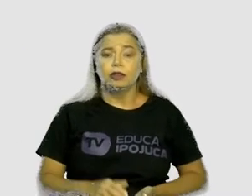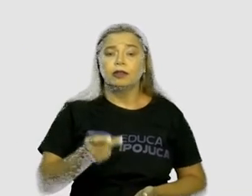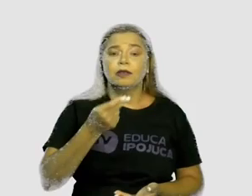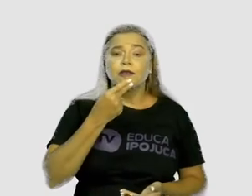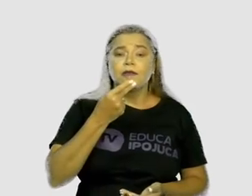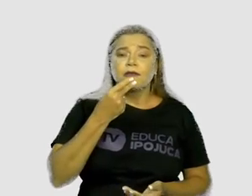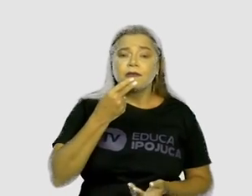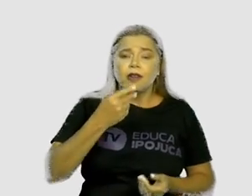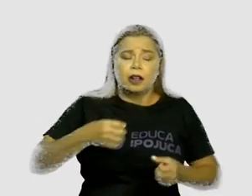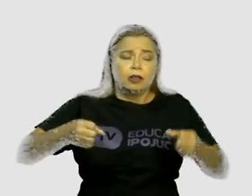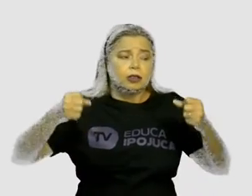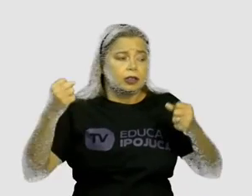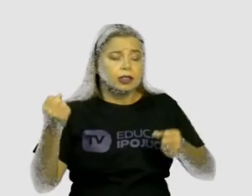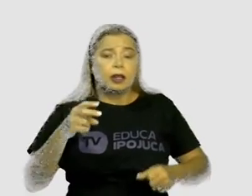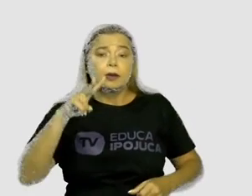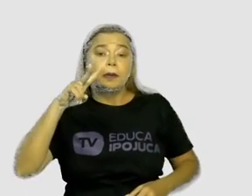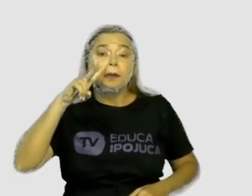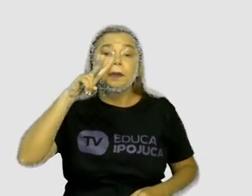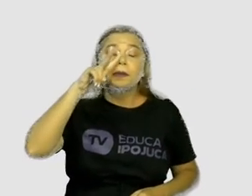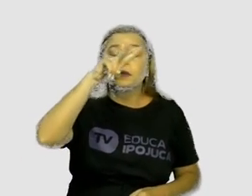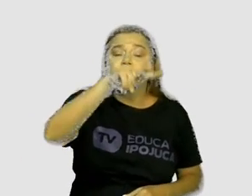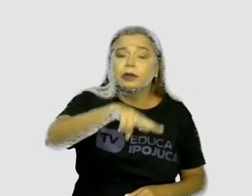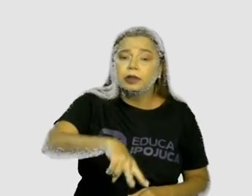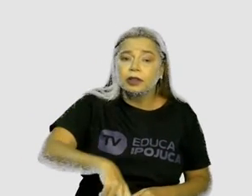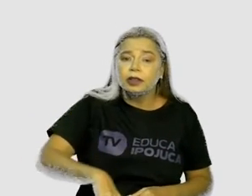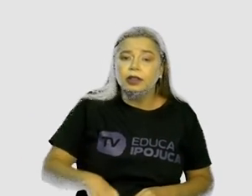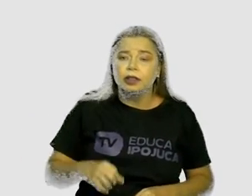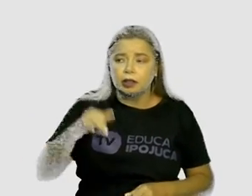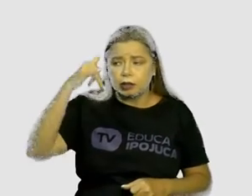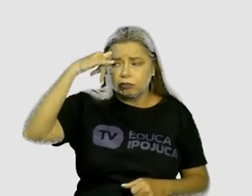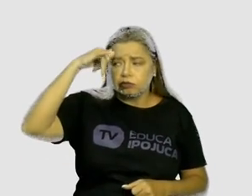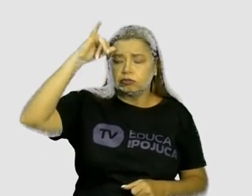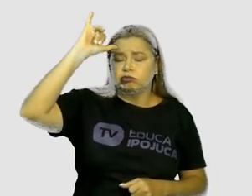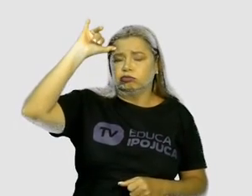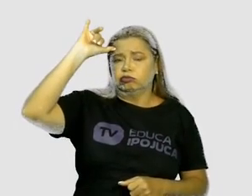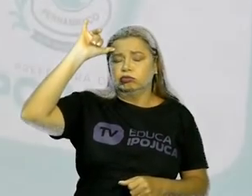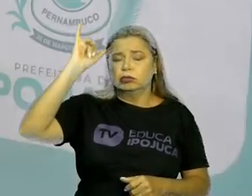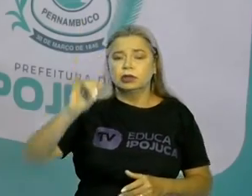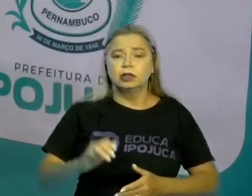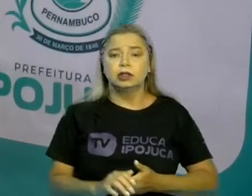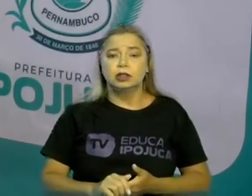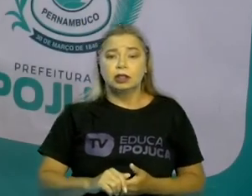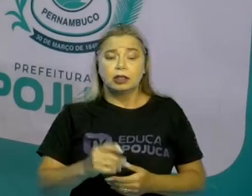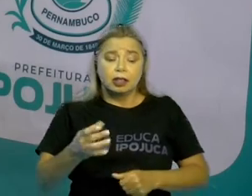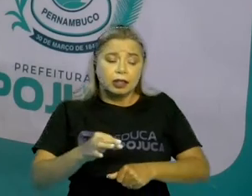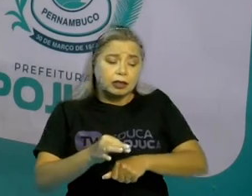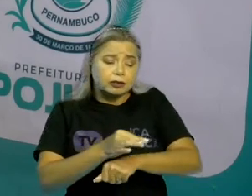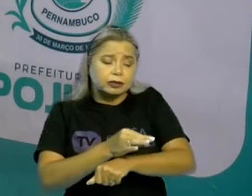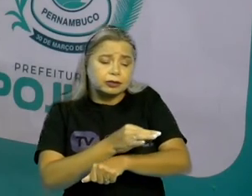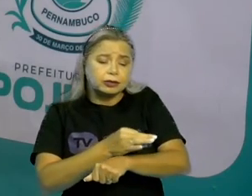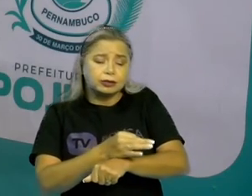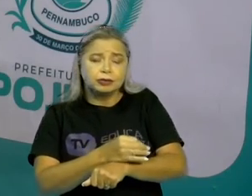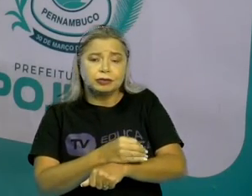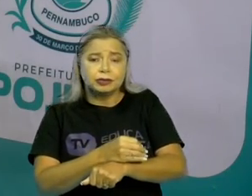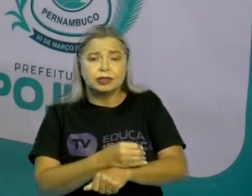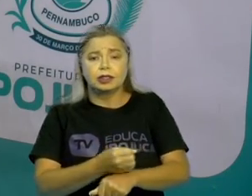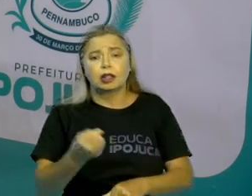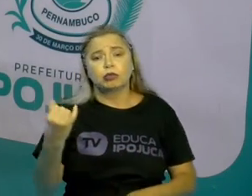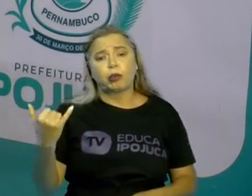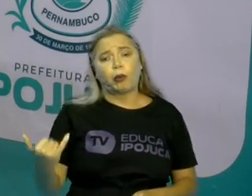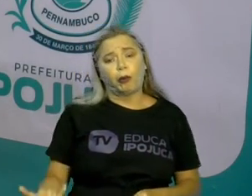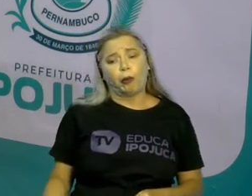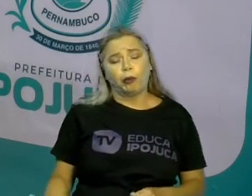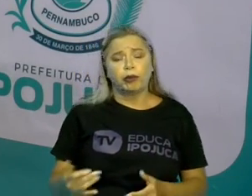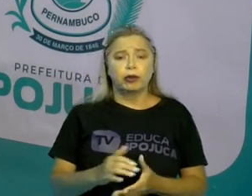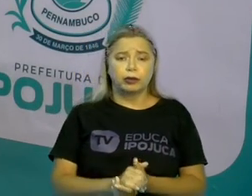e opressão, né? O boi, por se sentir grande, por se sentir maior, achava que venceriam as formigas.